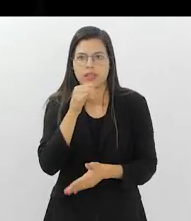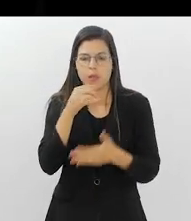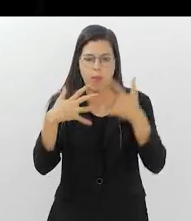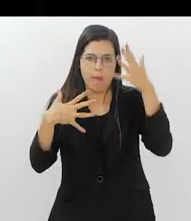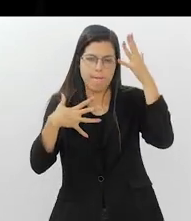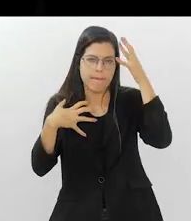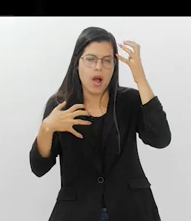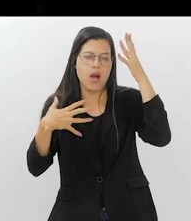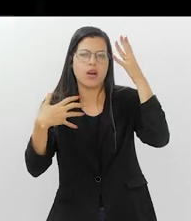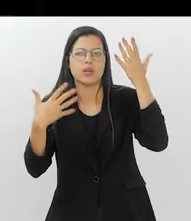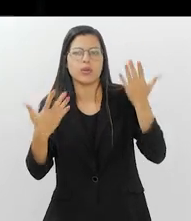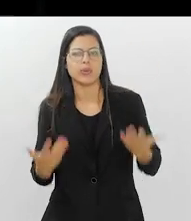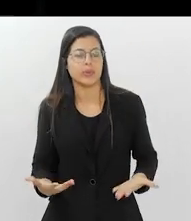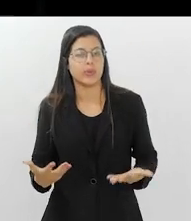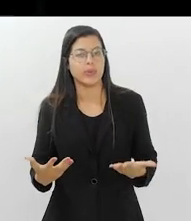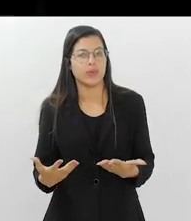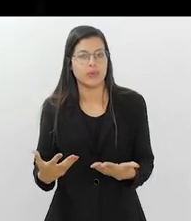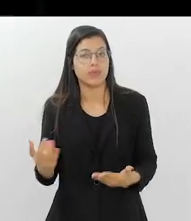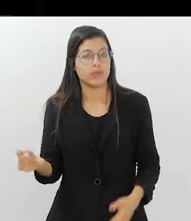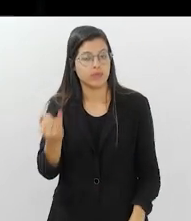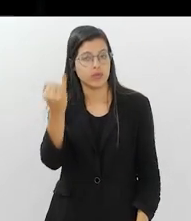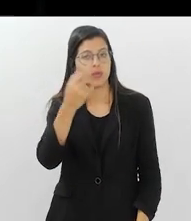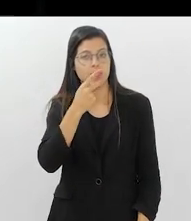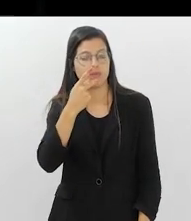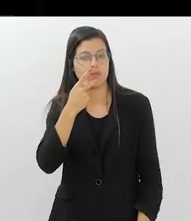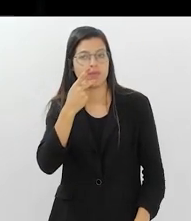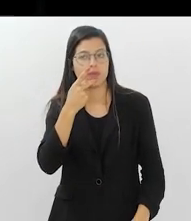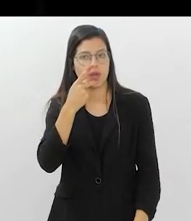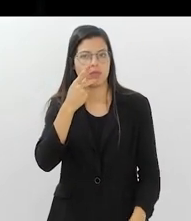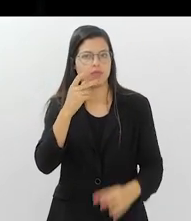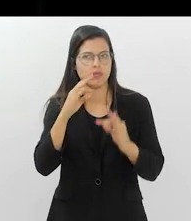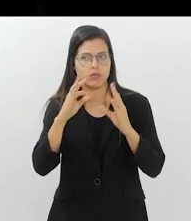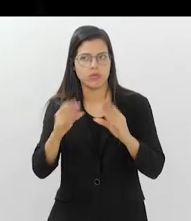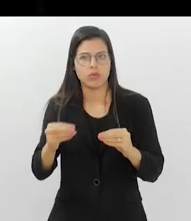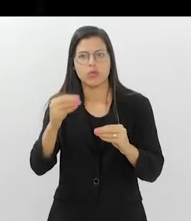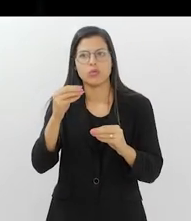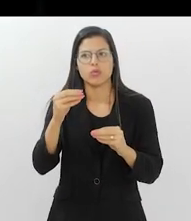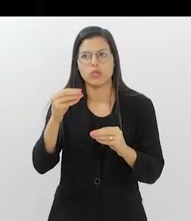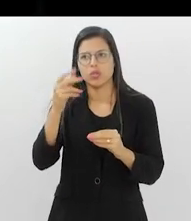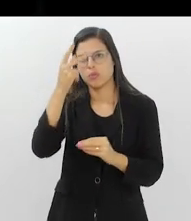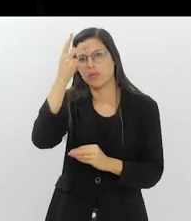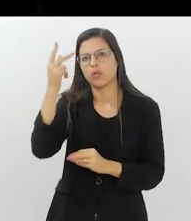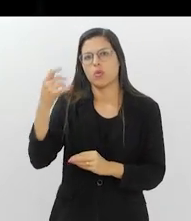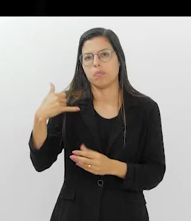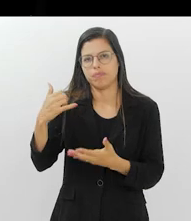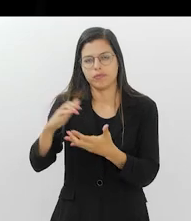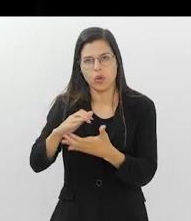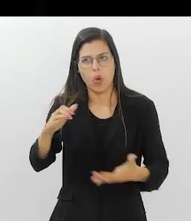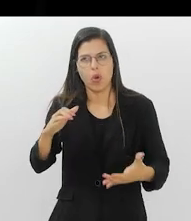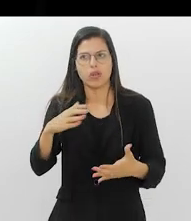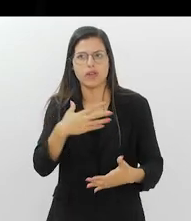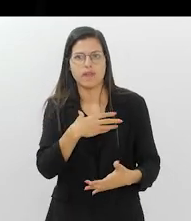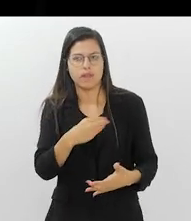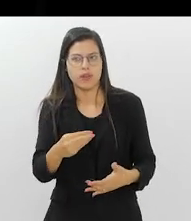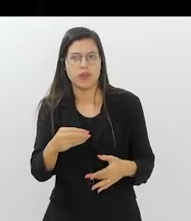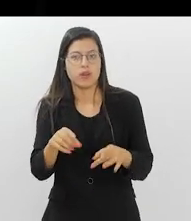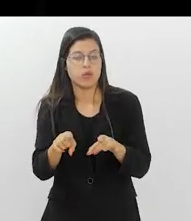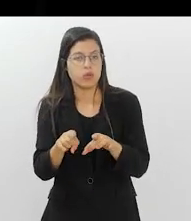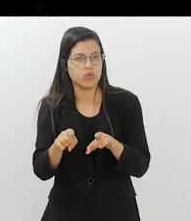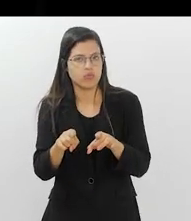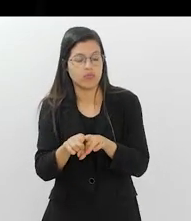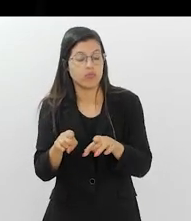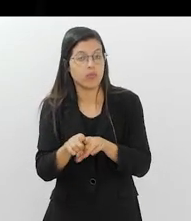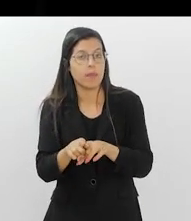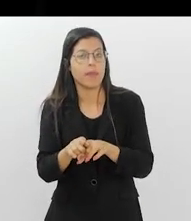exemplo. Muito importante, isso eu falo para todos os meus idosos, filhos e acompanhantes, a vacinação